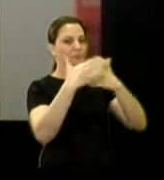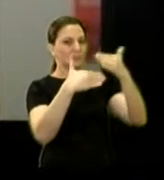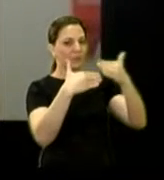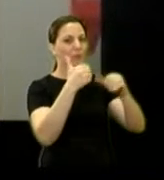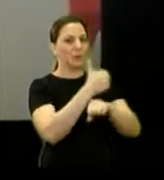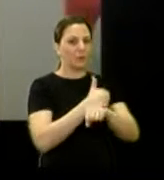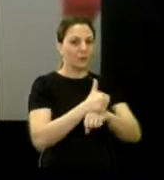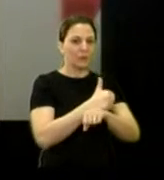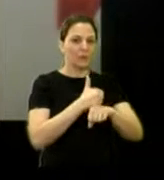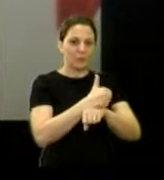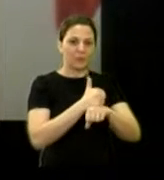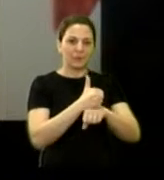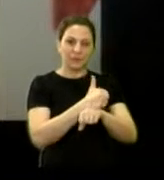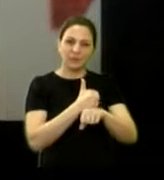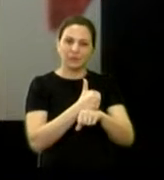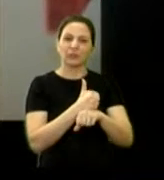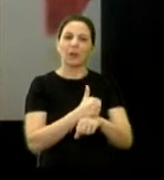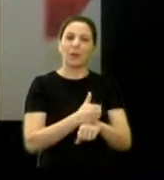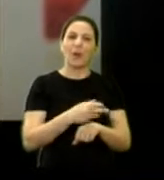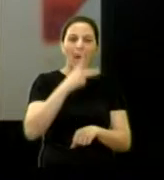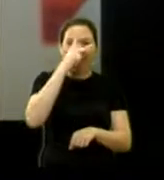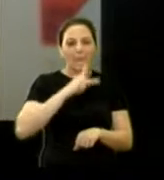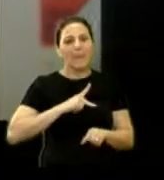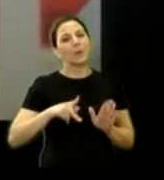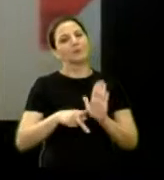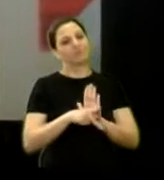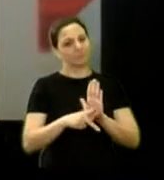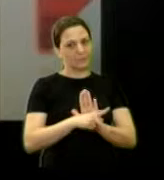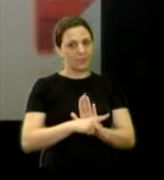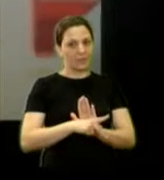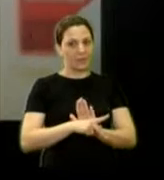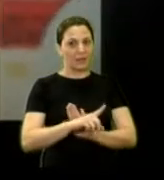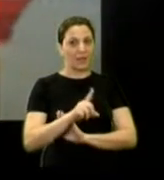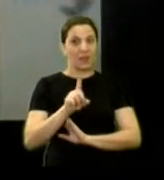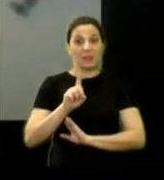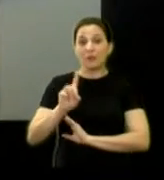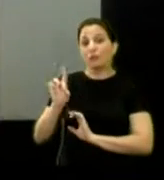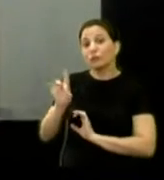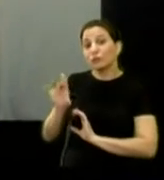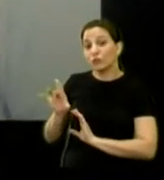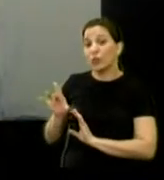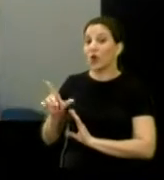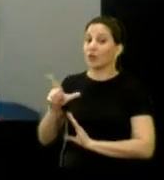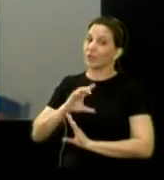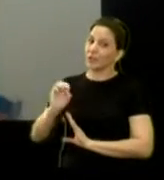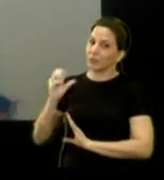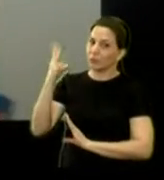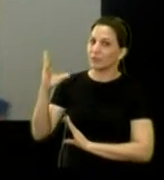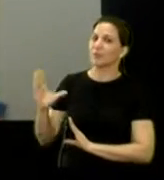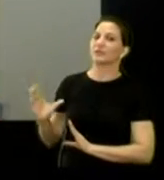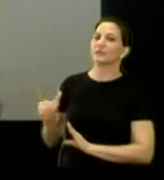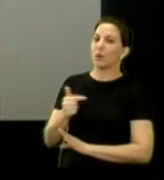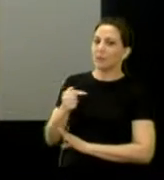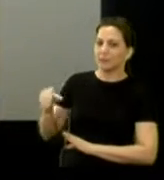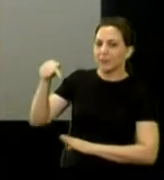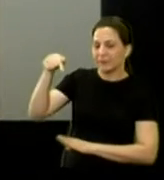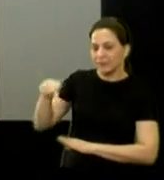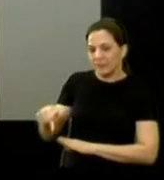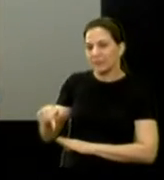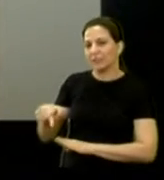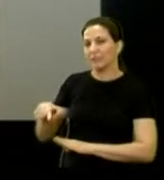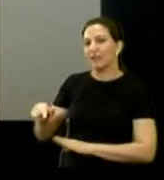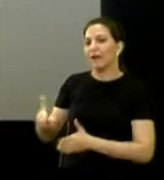maneira profissional e pessoal também. Isso porque não é somente aqui que se dá o evento, né? É uma semana que se realiza,